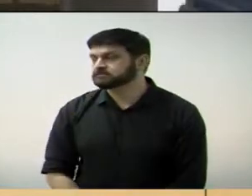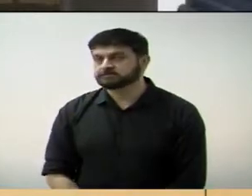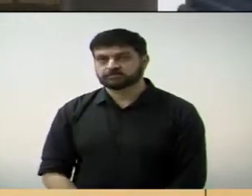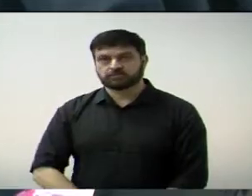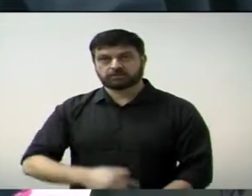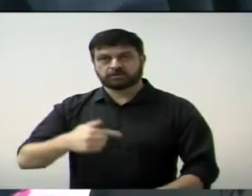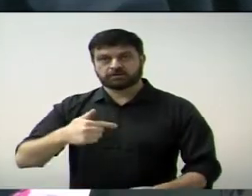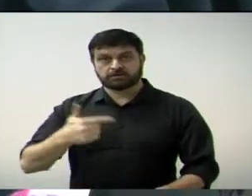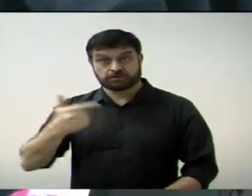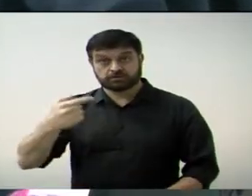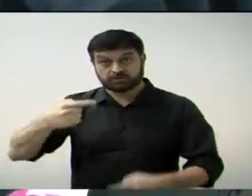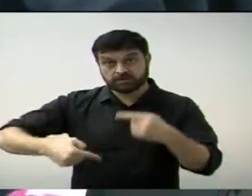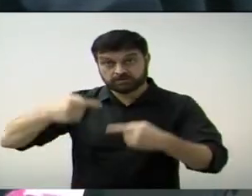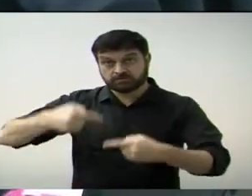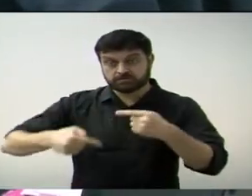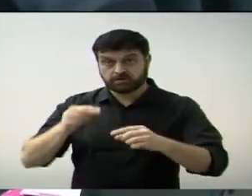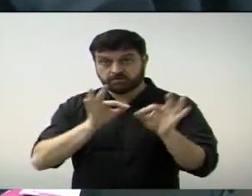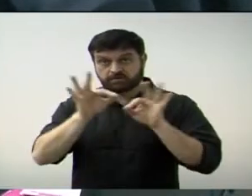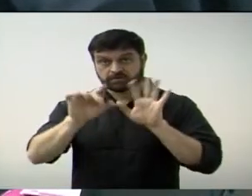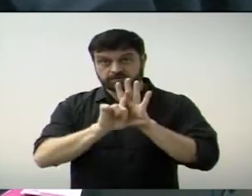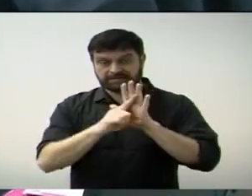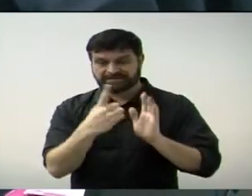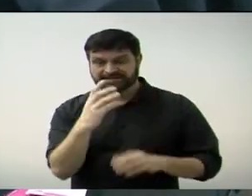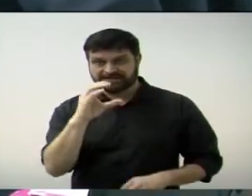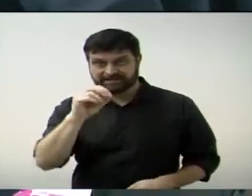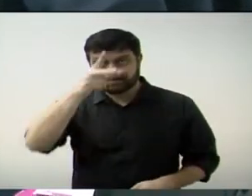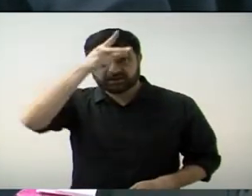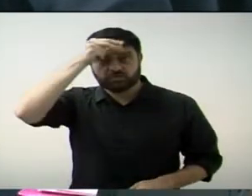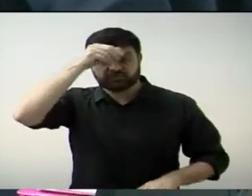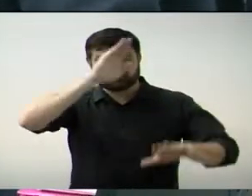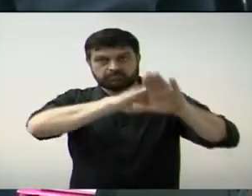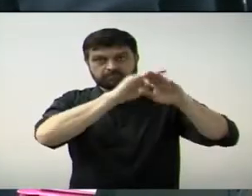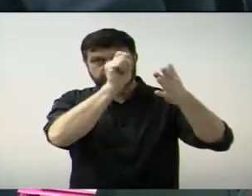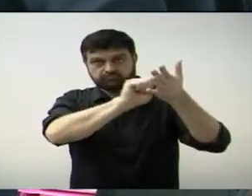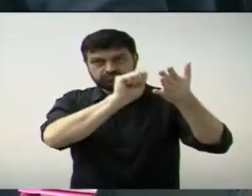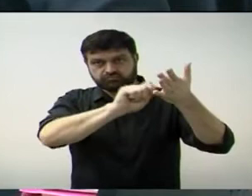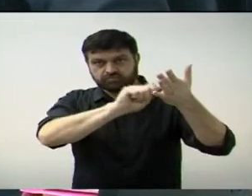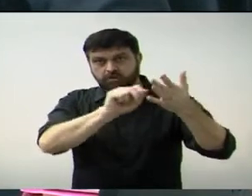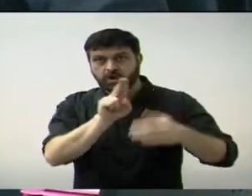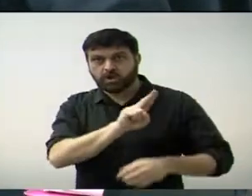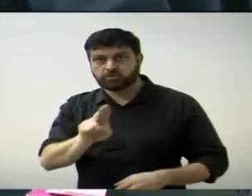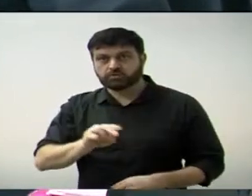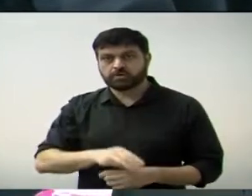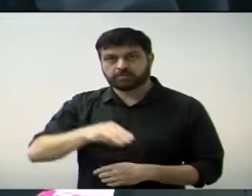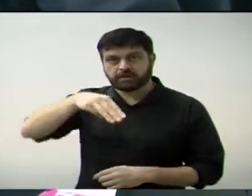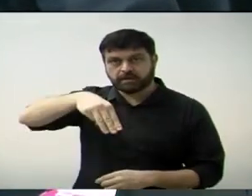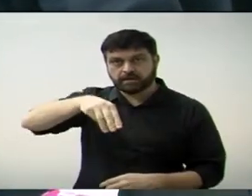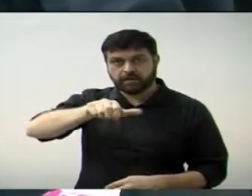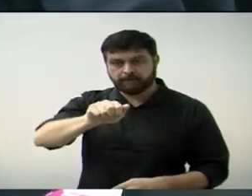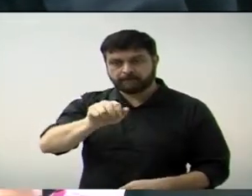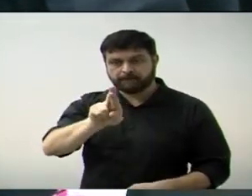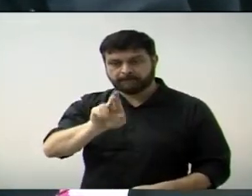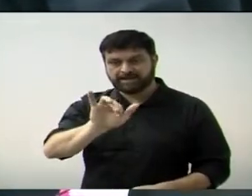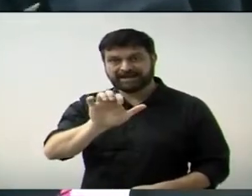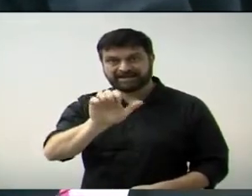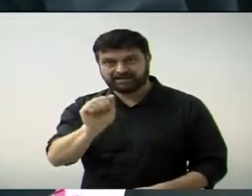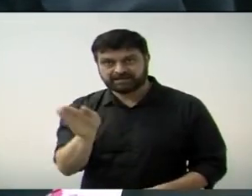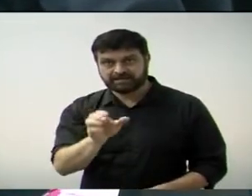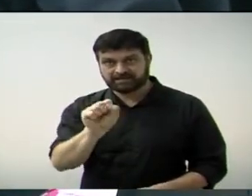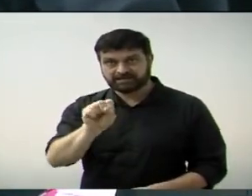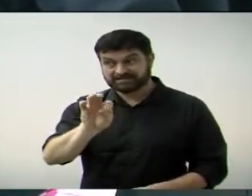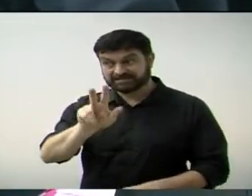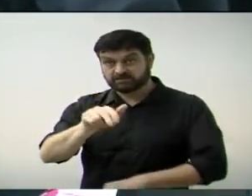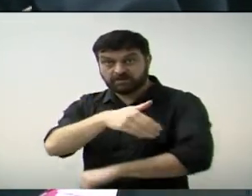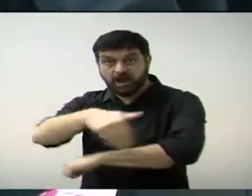do Projeto de Lei 10 de 2017 do Executivo, que denomina Maria Aparecida da Silva, via pública do